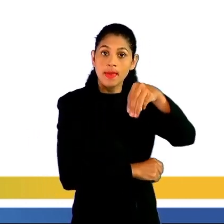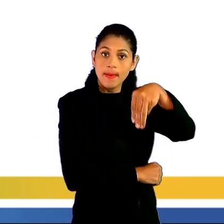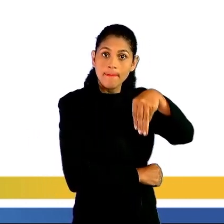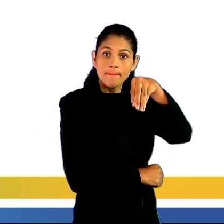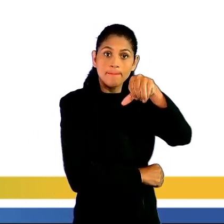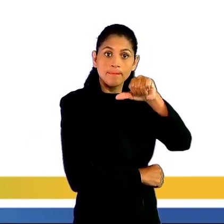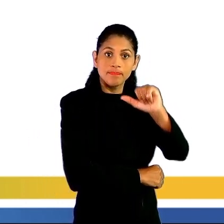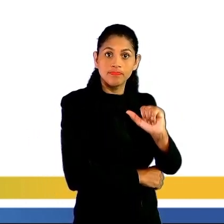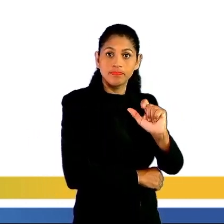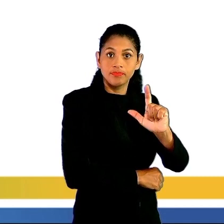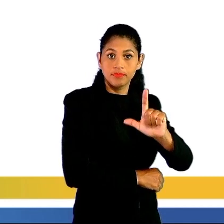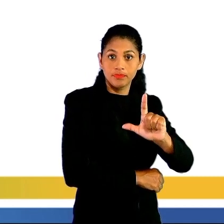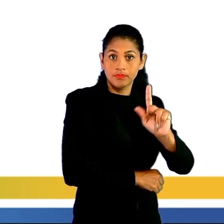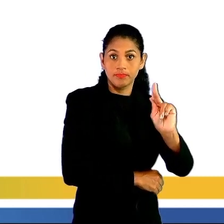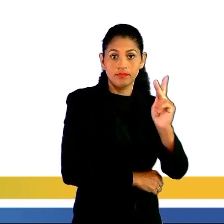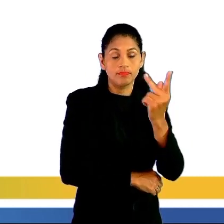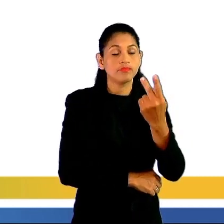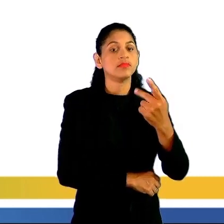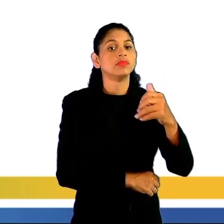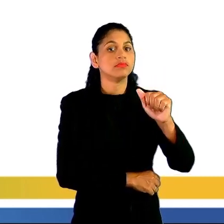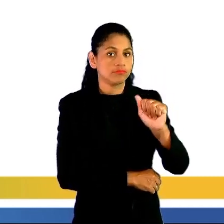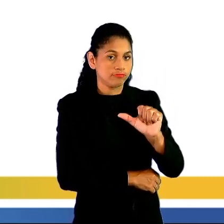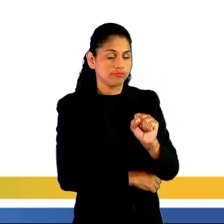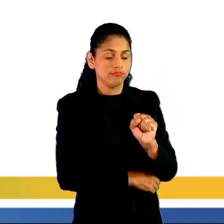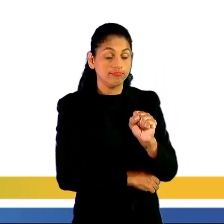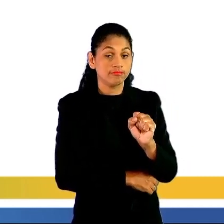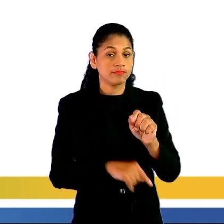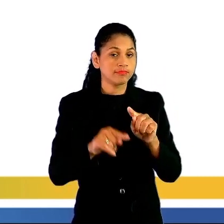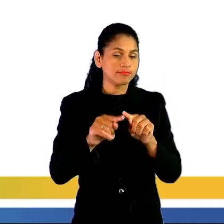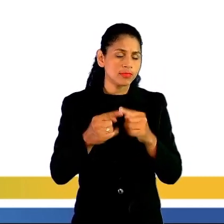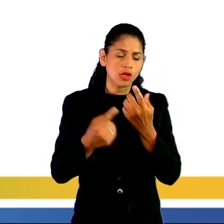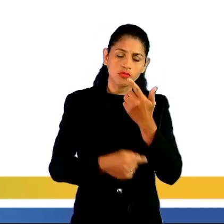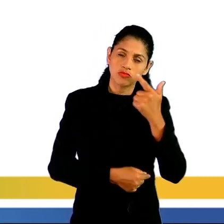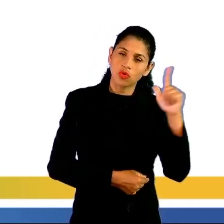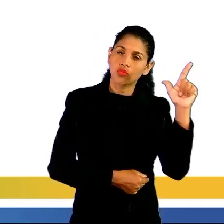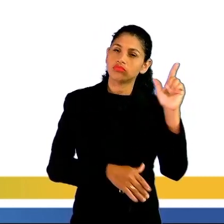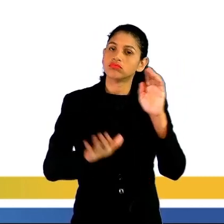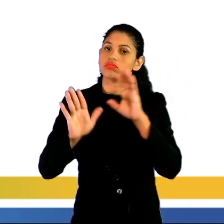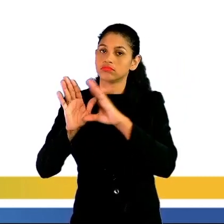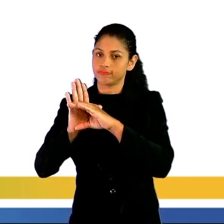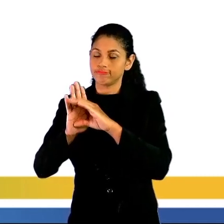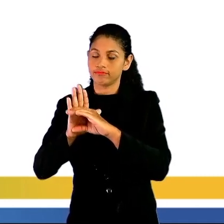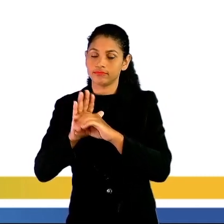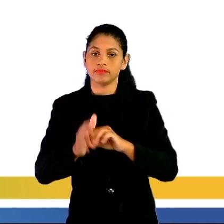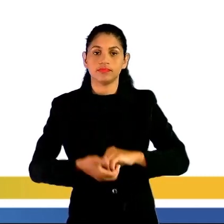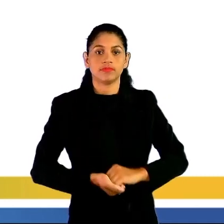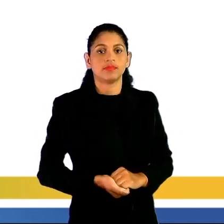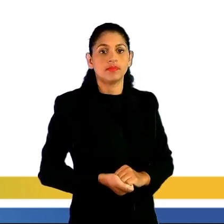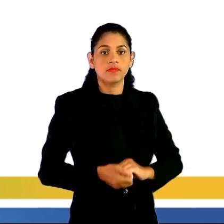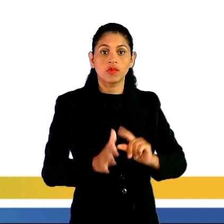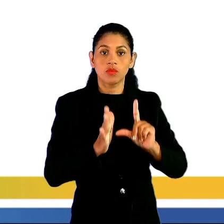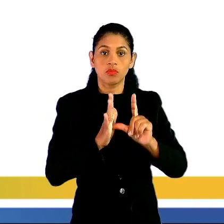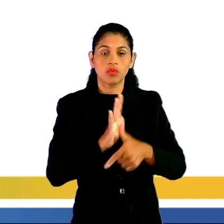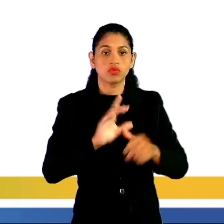jardas. Mas aí é outro assunto. Vamos passar para o próximo slide.